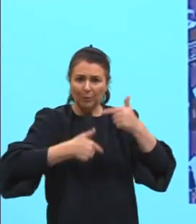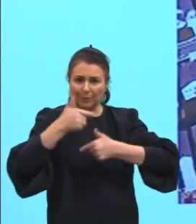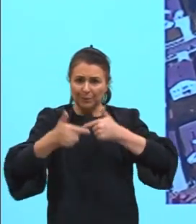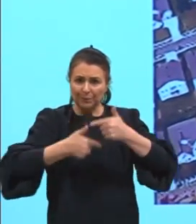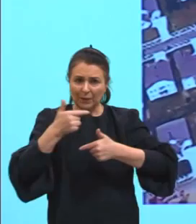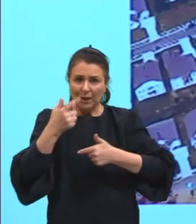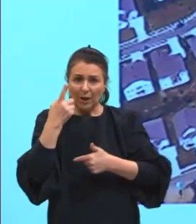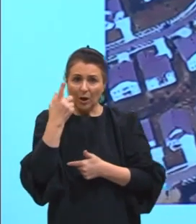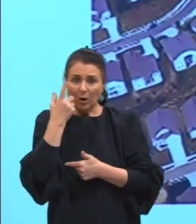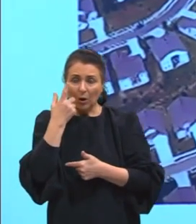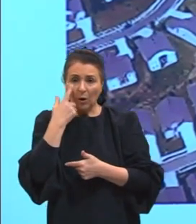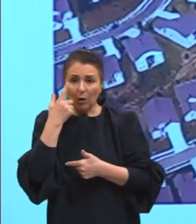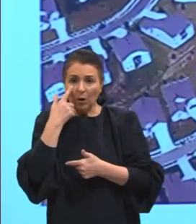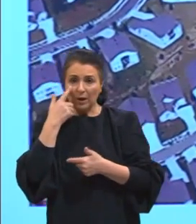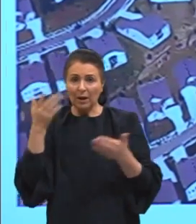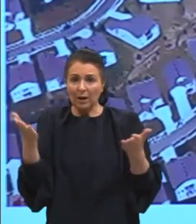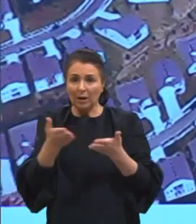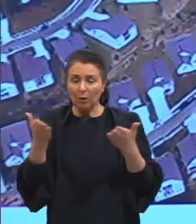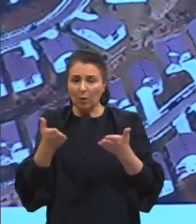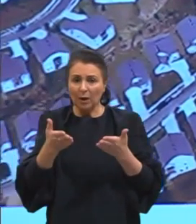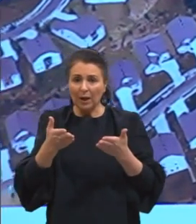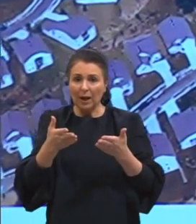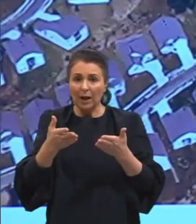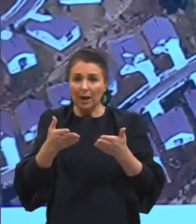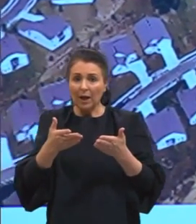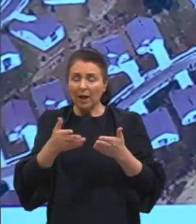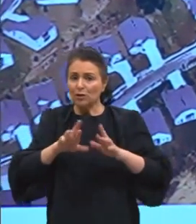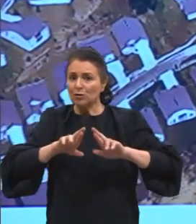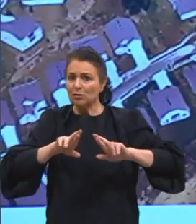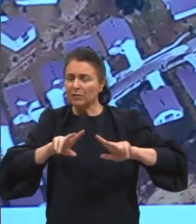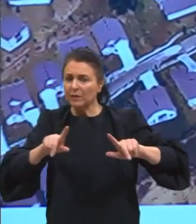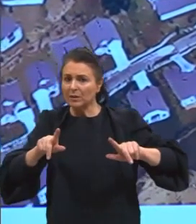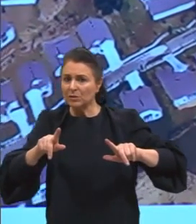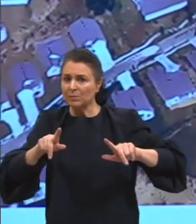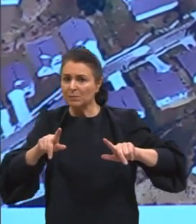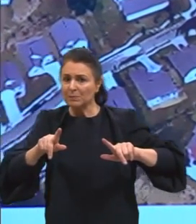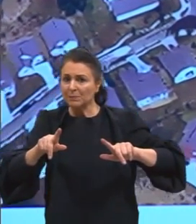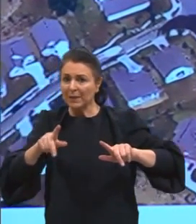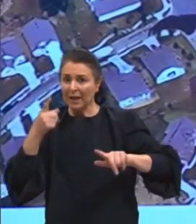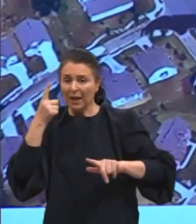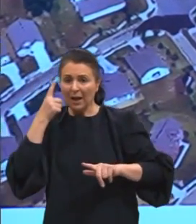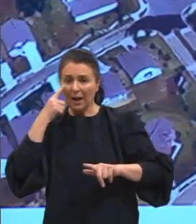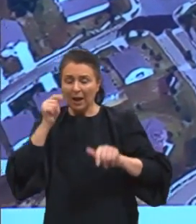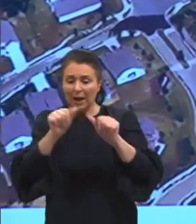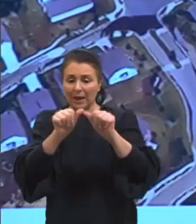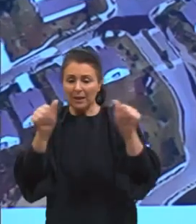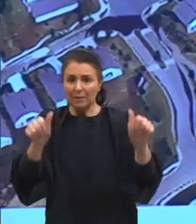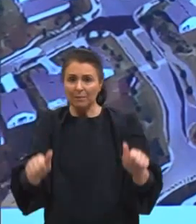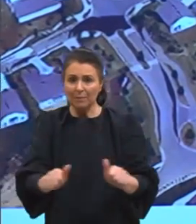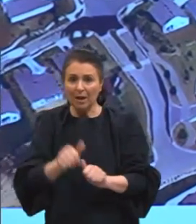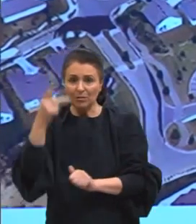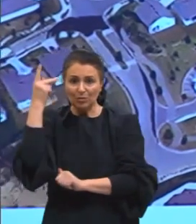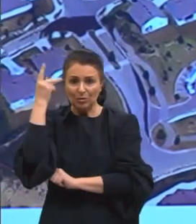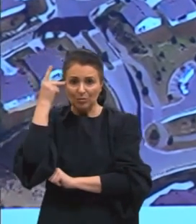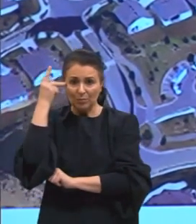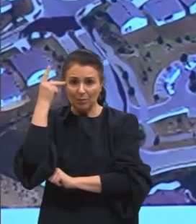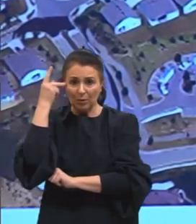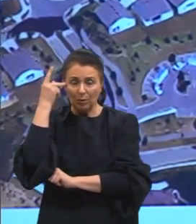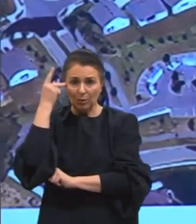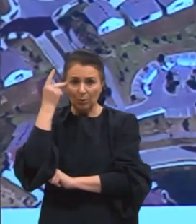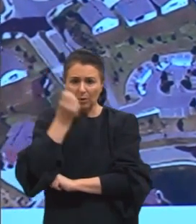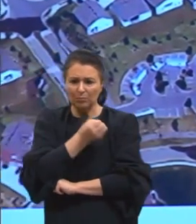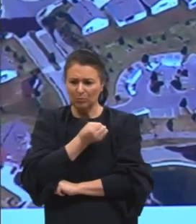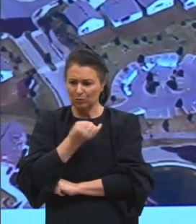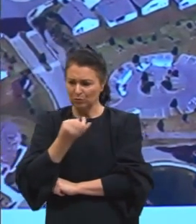para vocês justamente a periferia em países subdesenvolvidos, isso aqui é uma imagem de São Paulo, tá, gurizada, olha a quantidade de pessoa